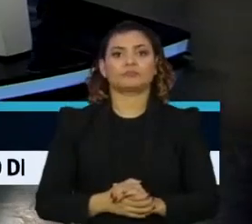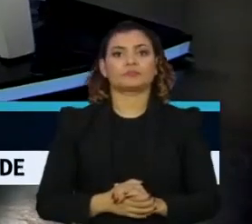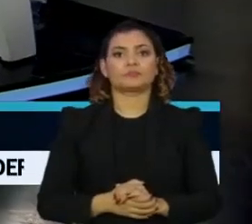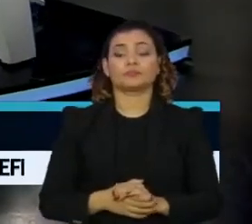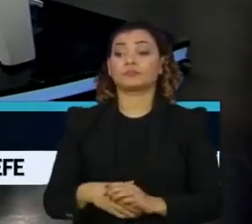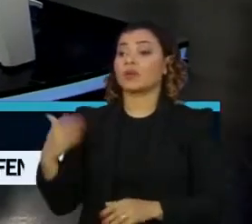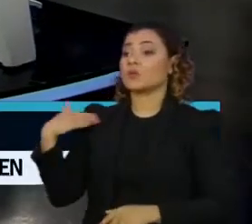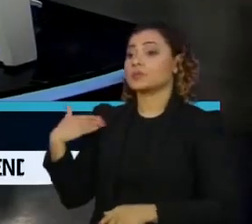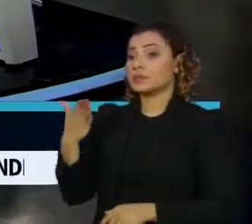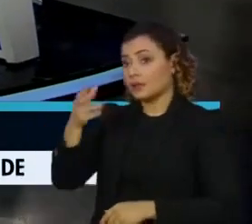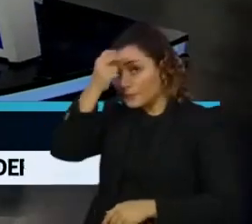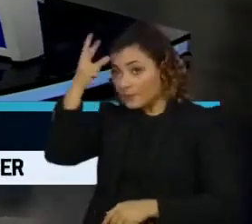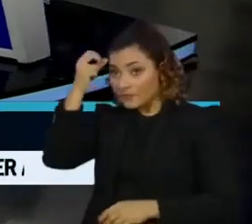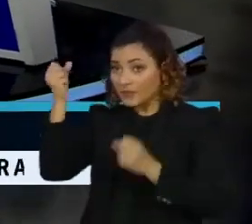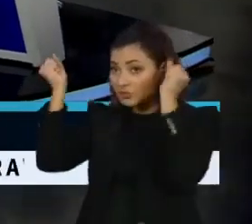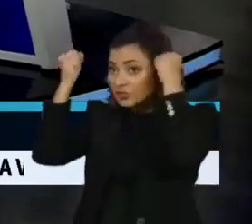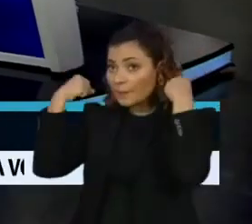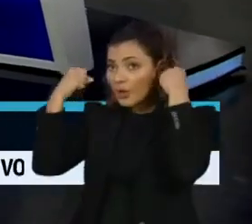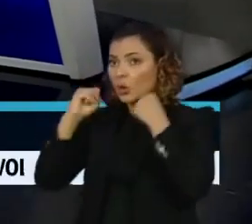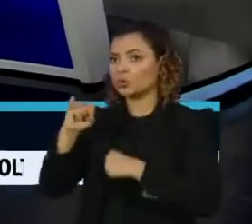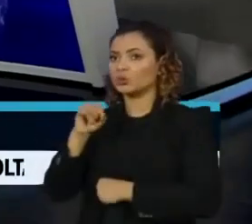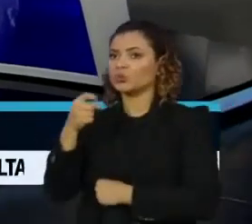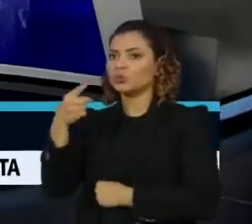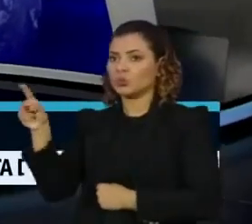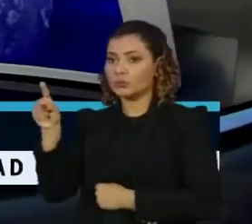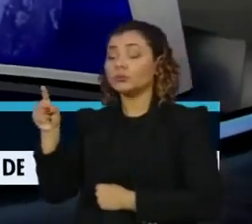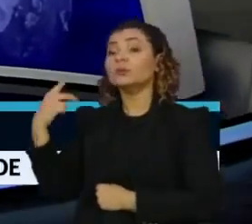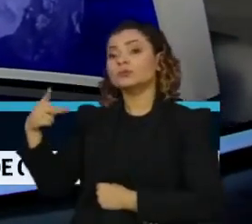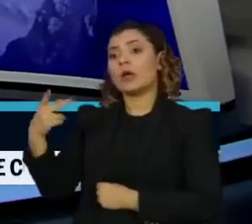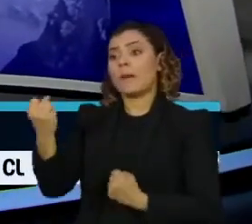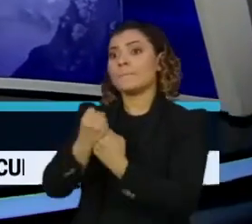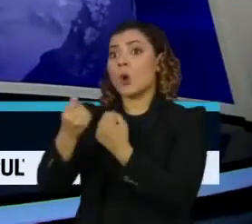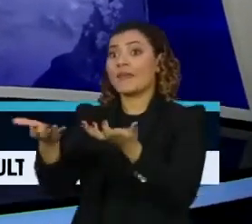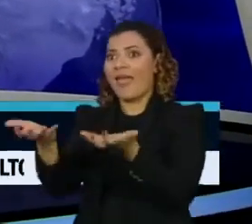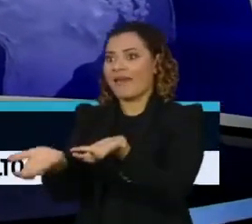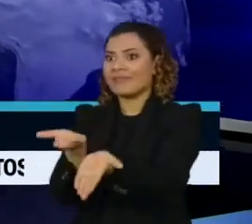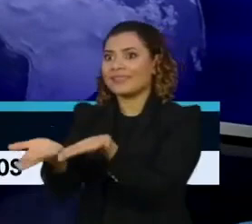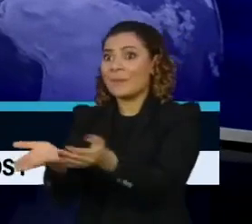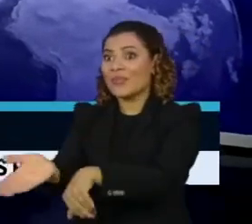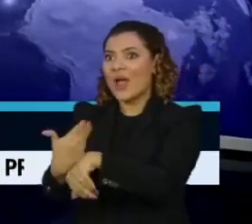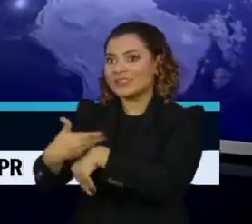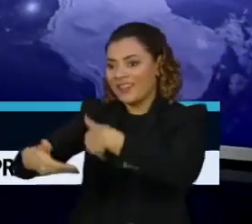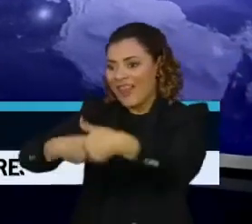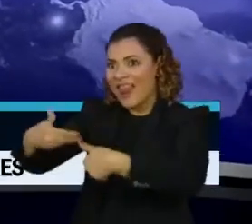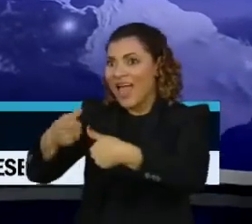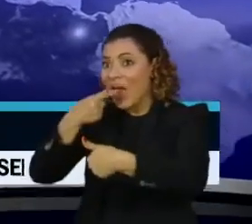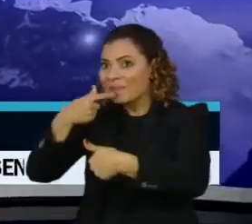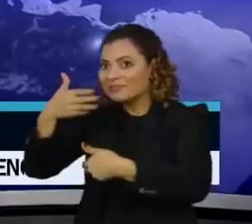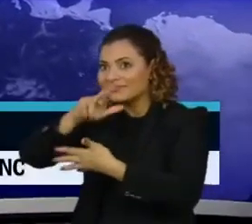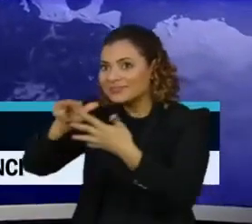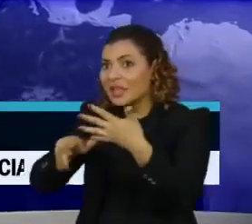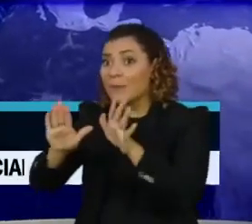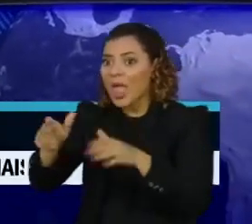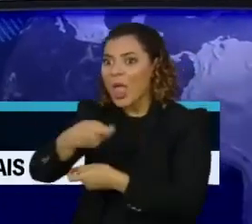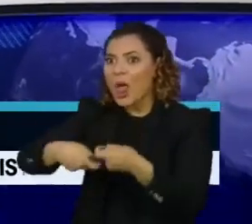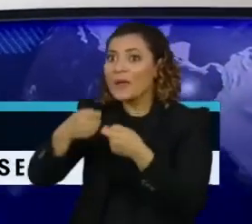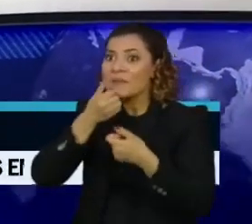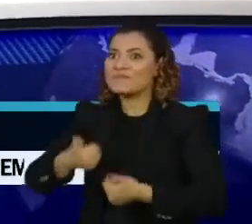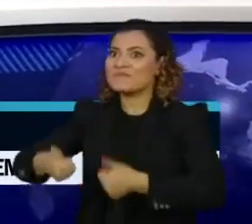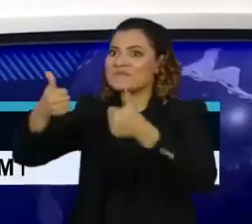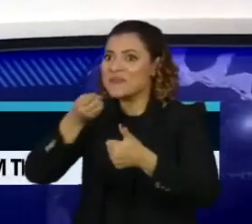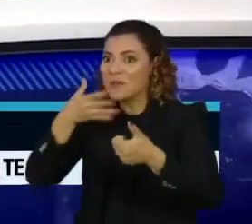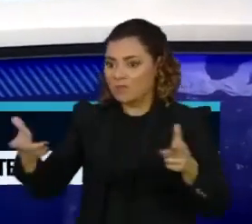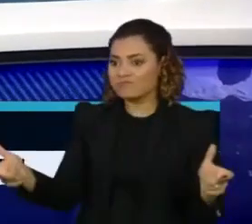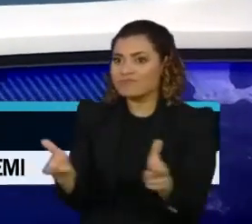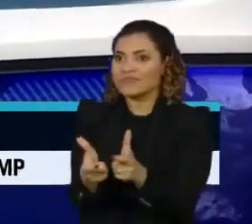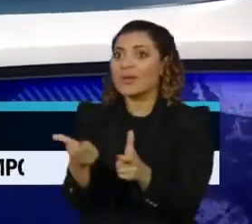Doutora Rosana, o prefeito de Chapecó, João Rodrigues, a favor do tratamento precoce, afirmou que lá a junção pandemia-economia deu certo e